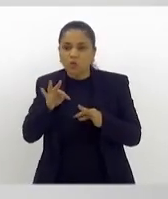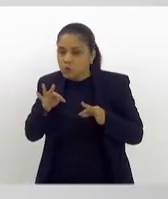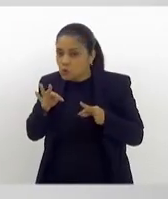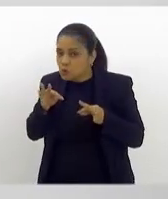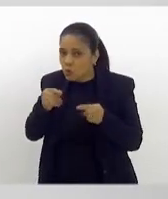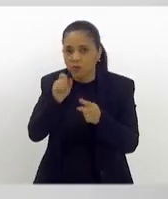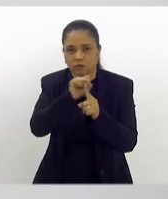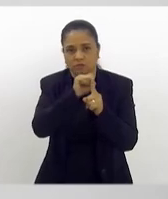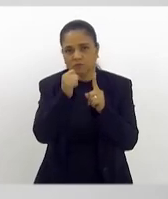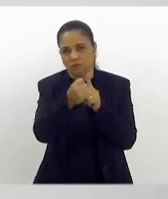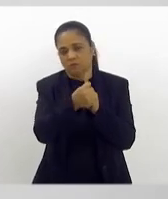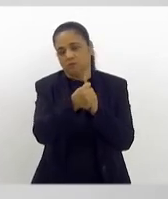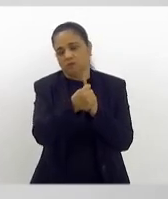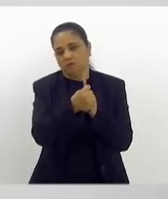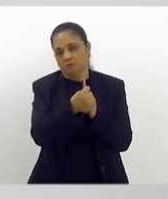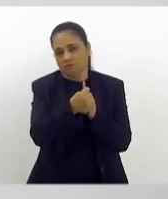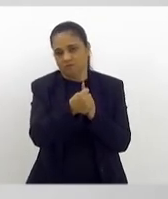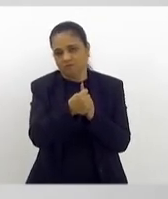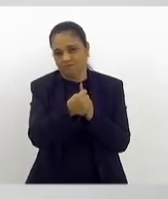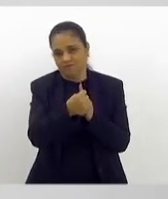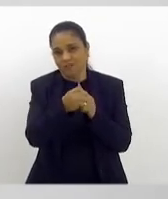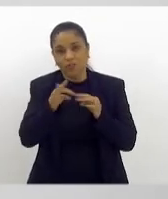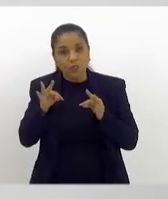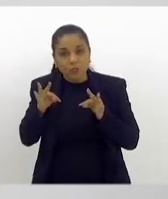Isso serve para todas as causas.